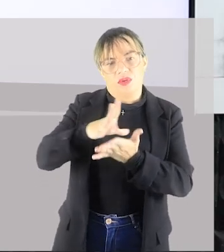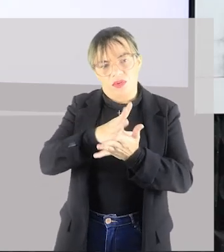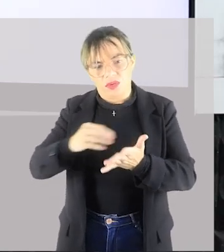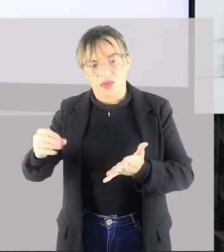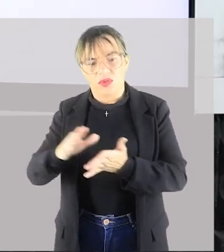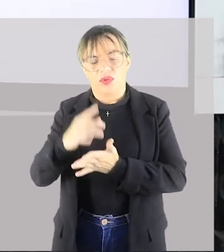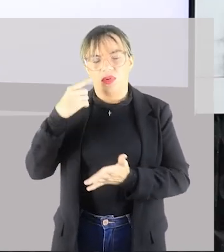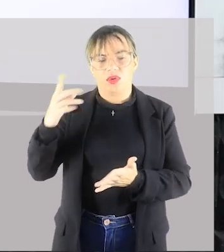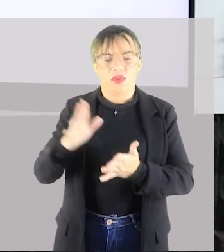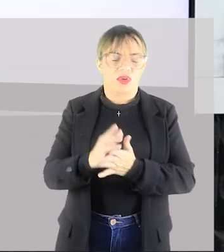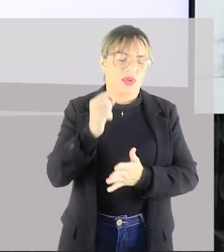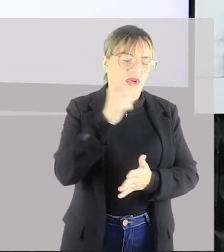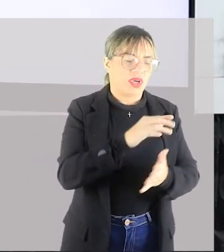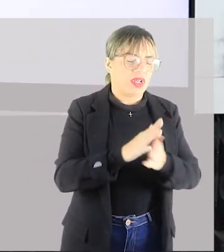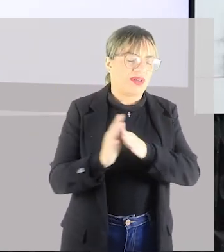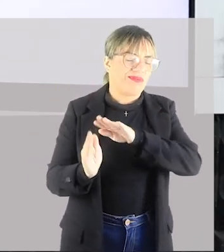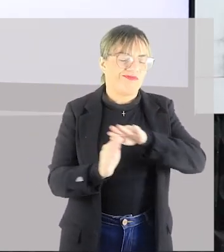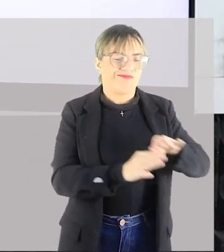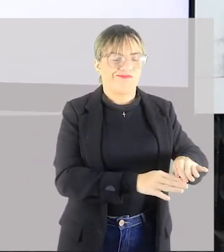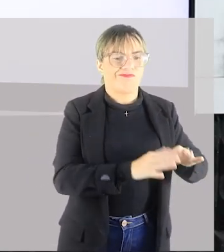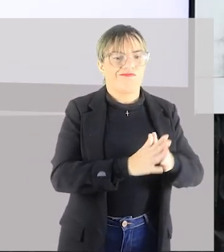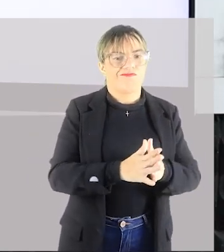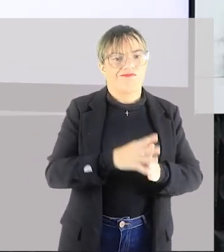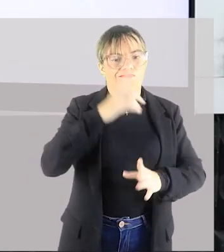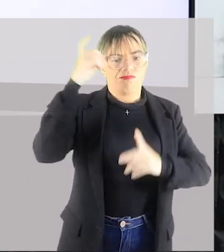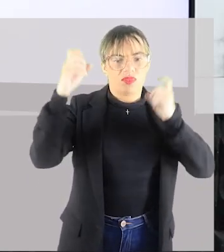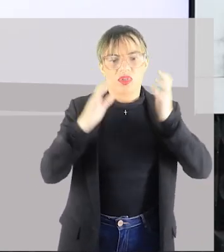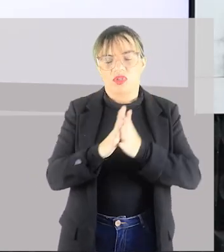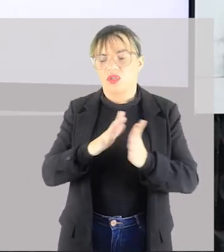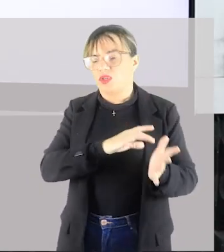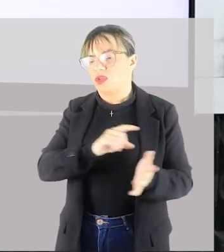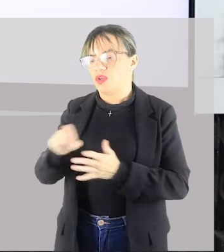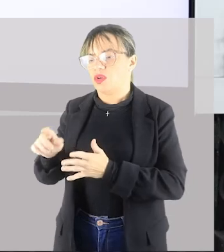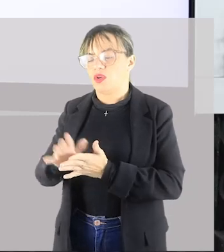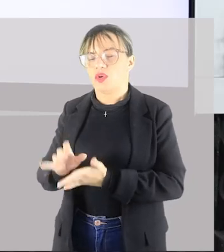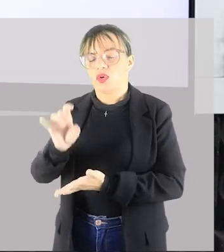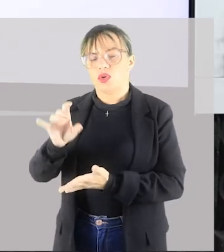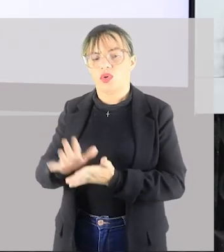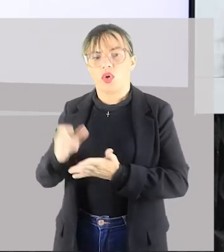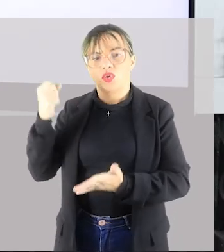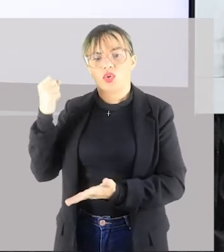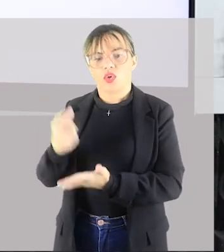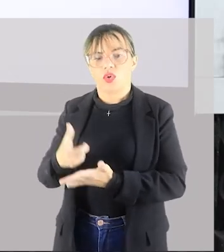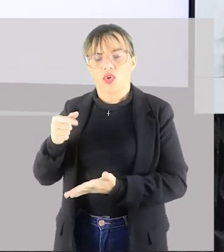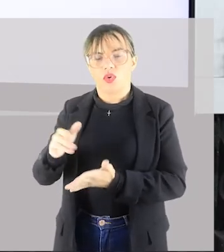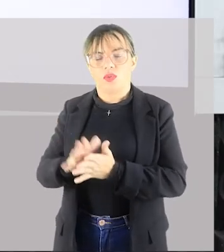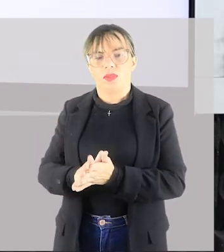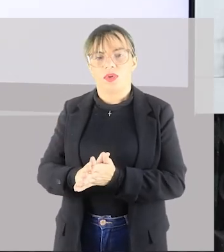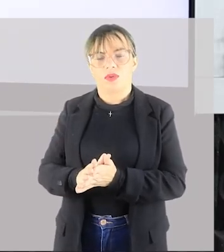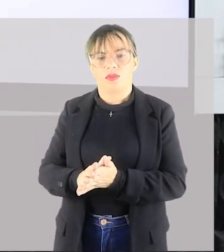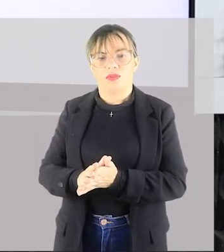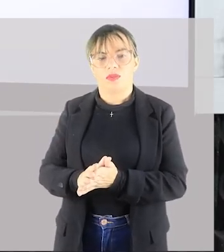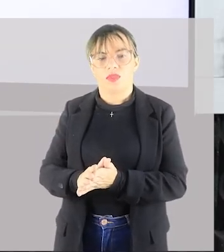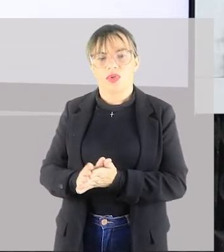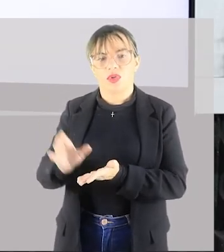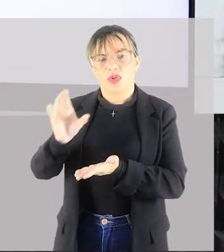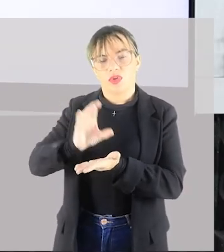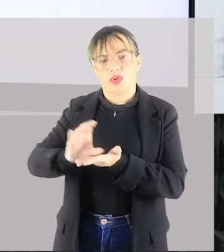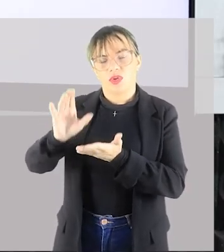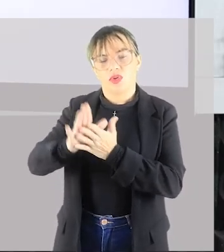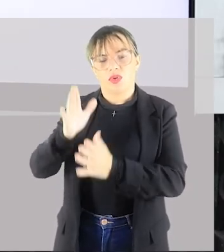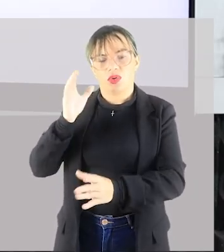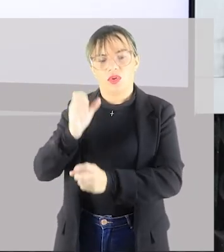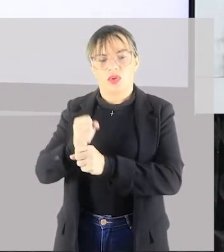de ser criada e passa a ser reproduzida apenas como material de consumo. a experimentação do novo,